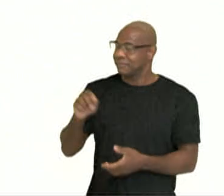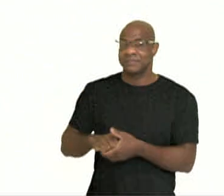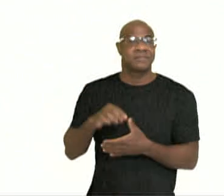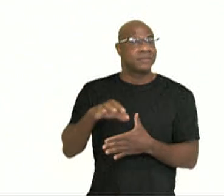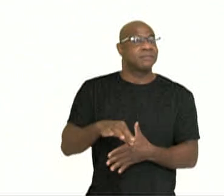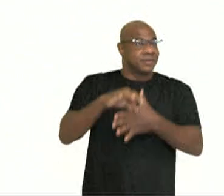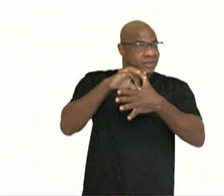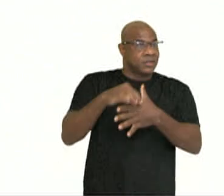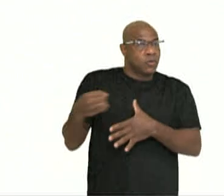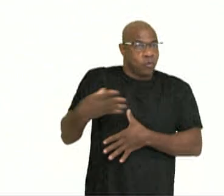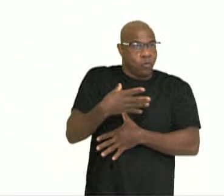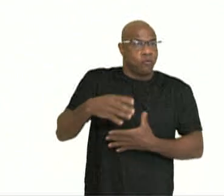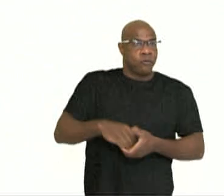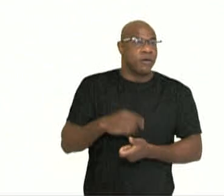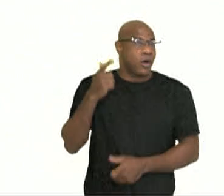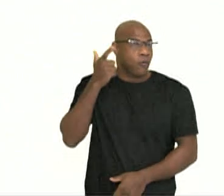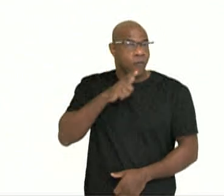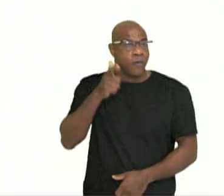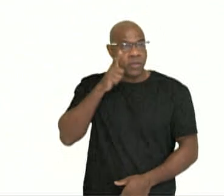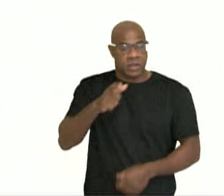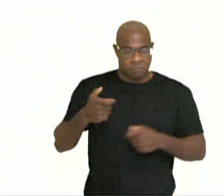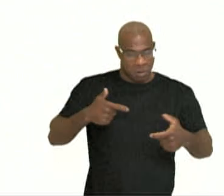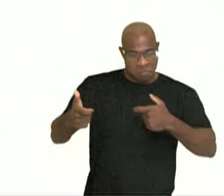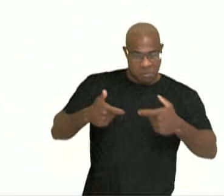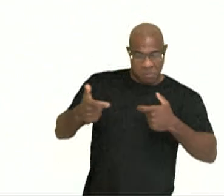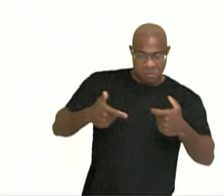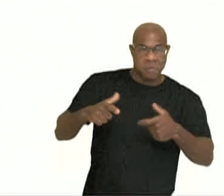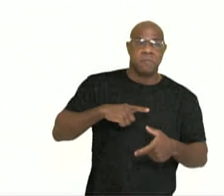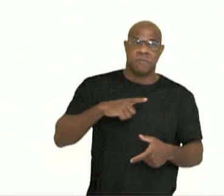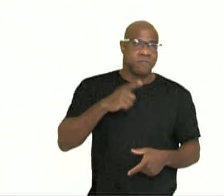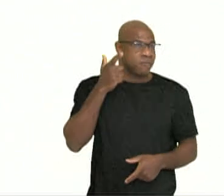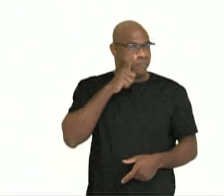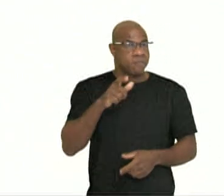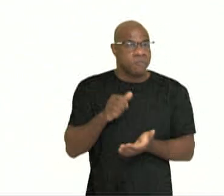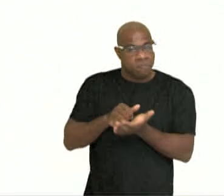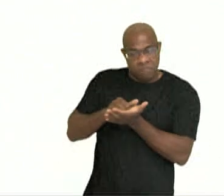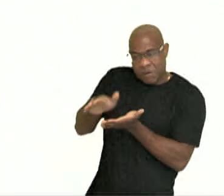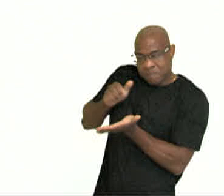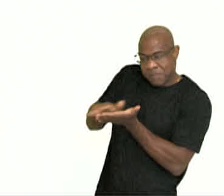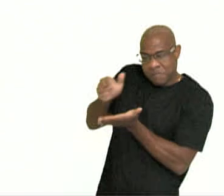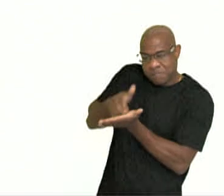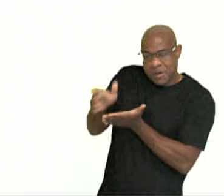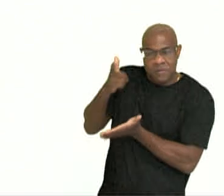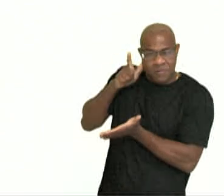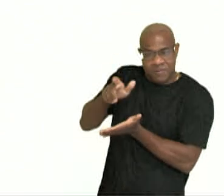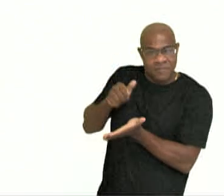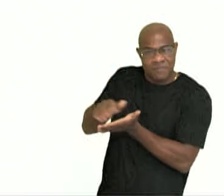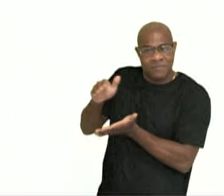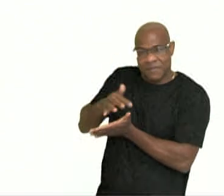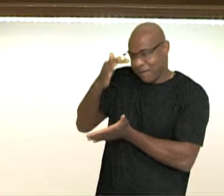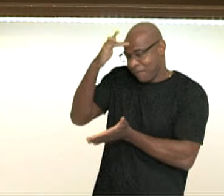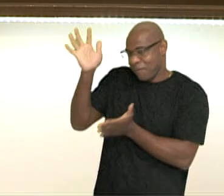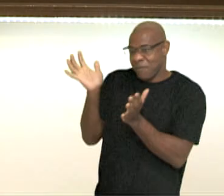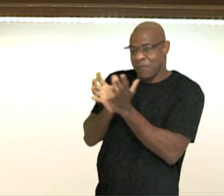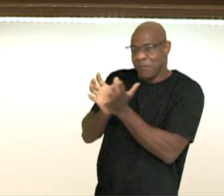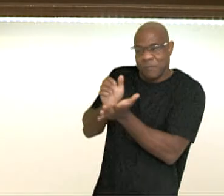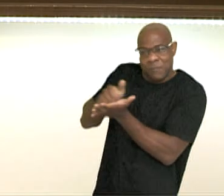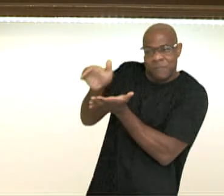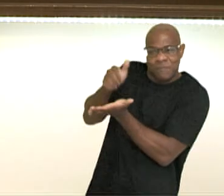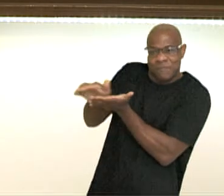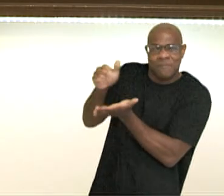guerrilha. Então, vai conseguir até expulsar esses franceses e declarar, de fato, a